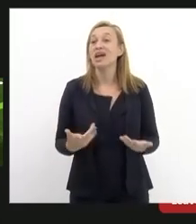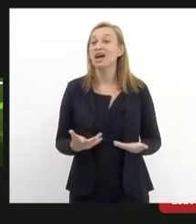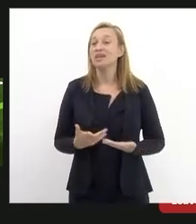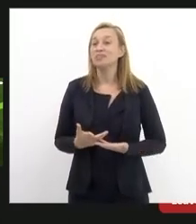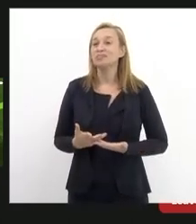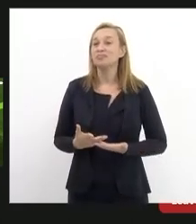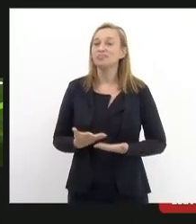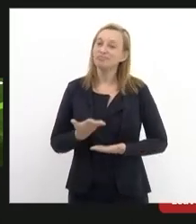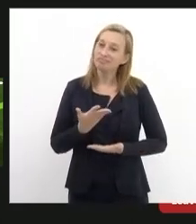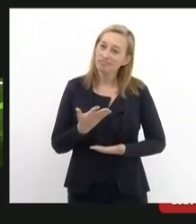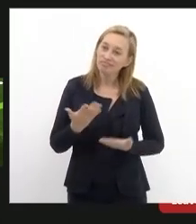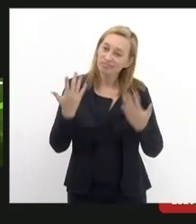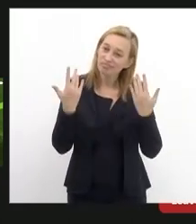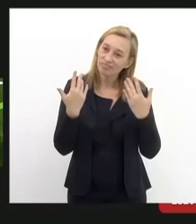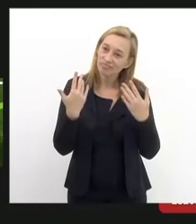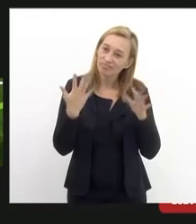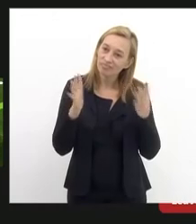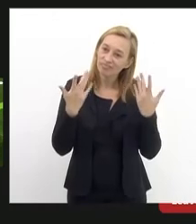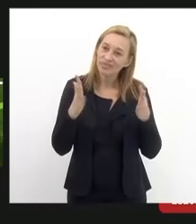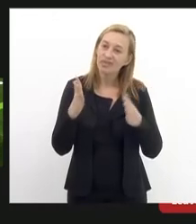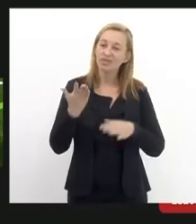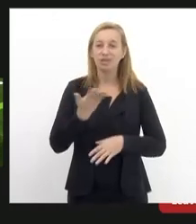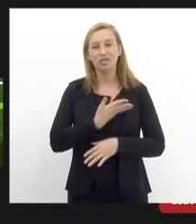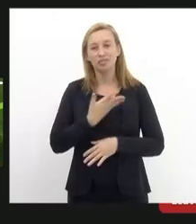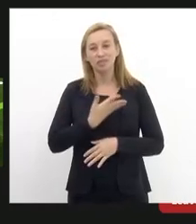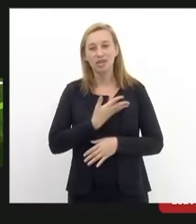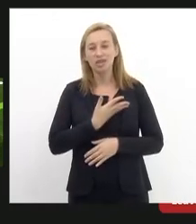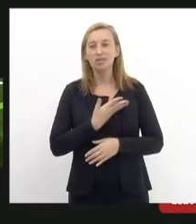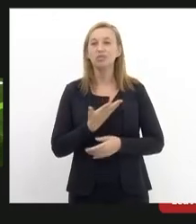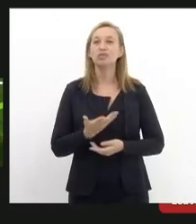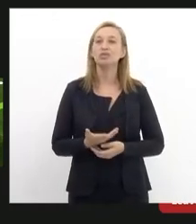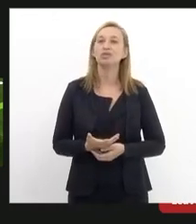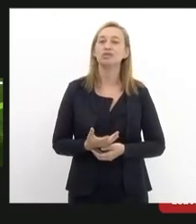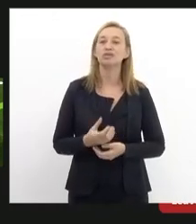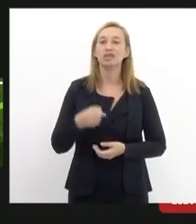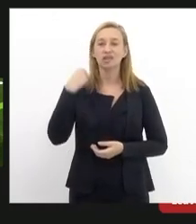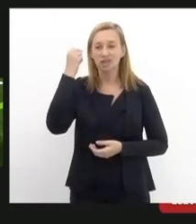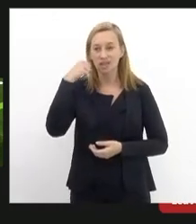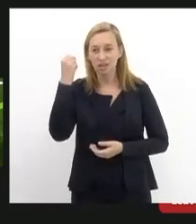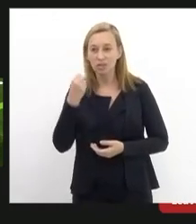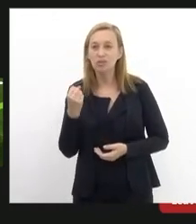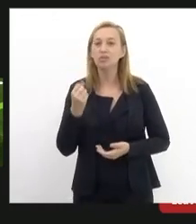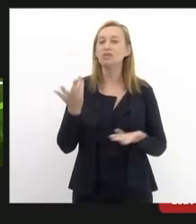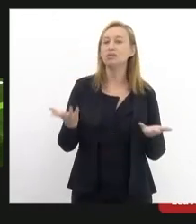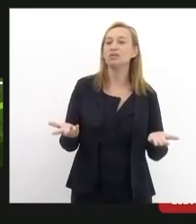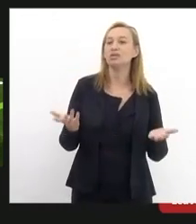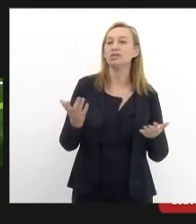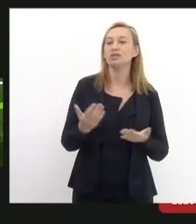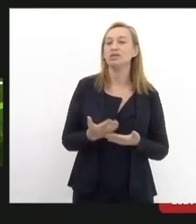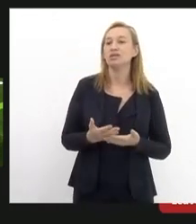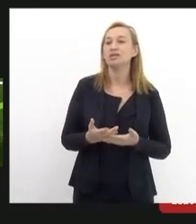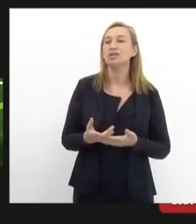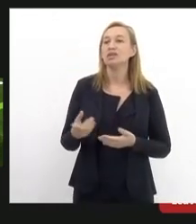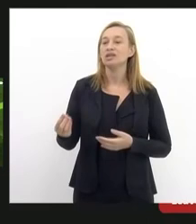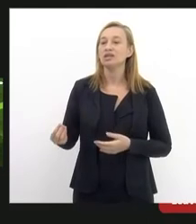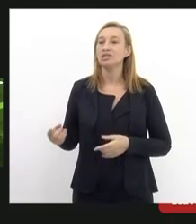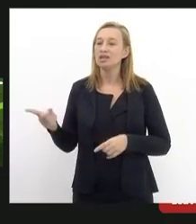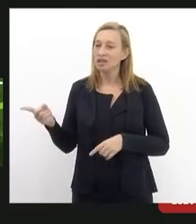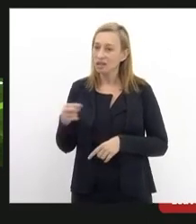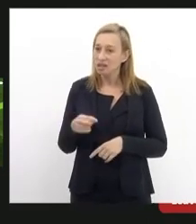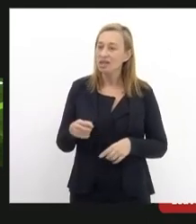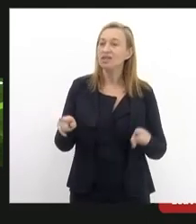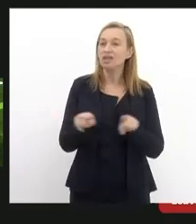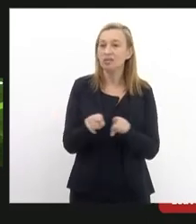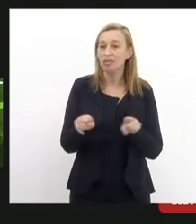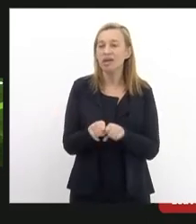minha saudação aos meus colegas de bancada nosso eterno senador Lendbeck Farias que passou por aqui e